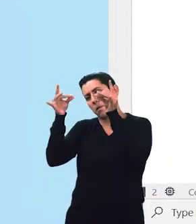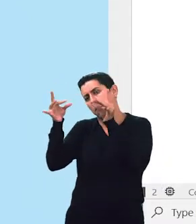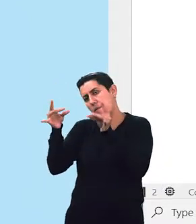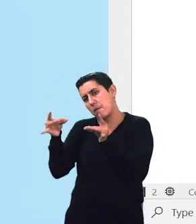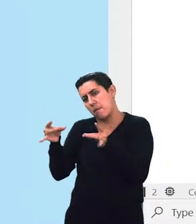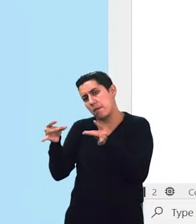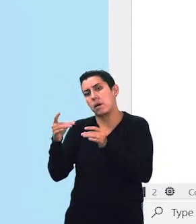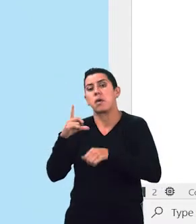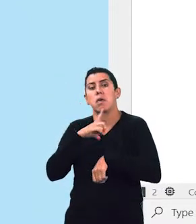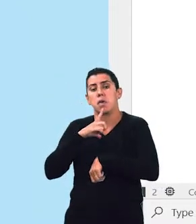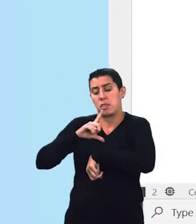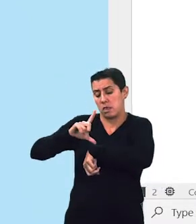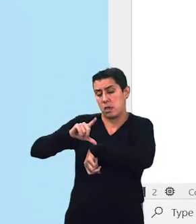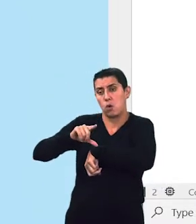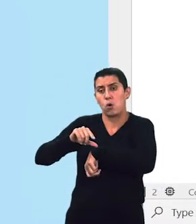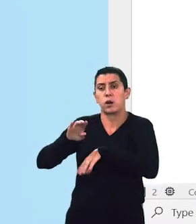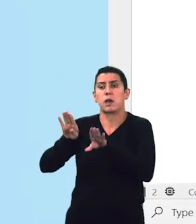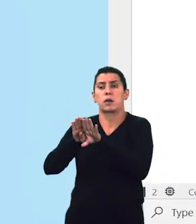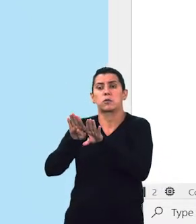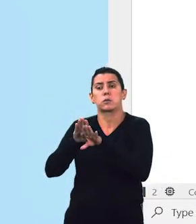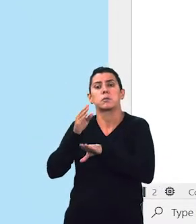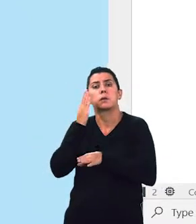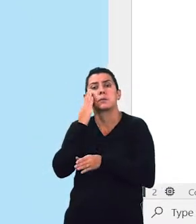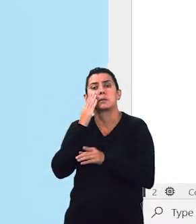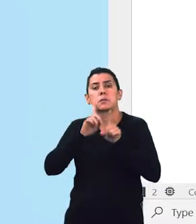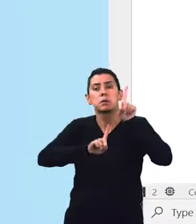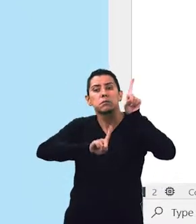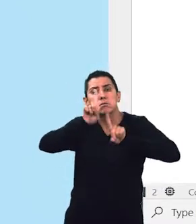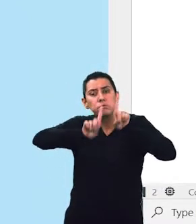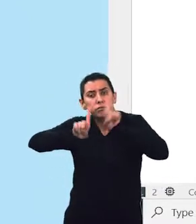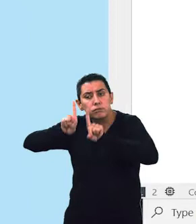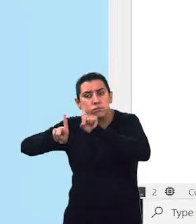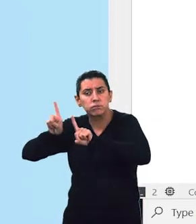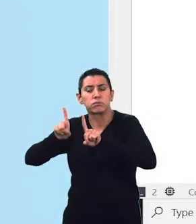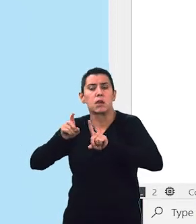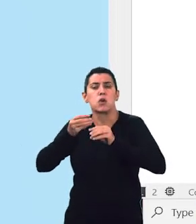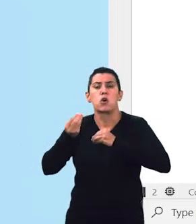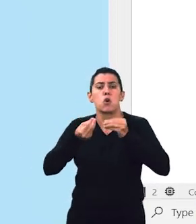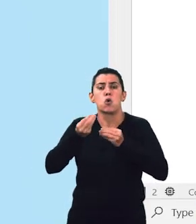Explorar os dados, inclusive, criar a parte gráfica, ver a distribuição,